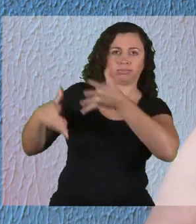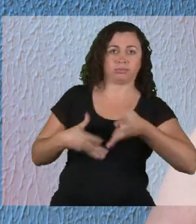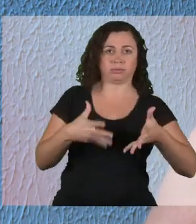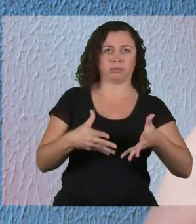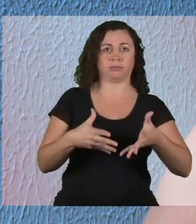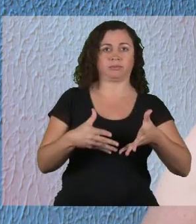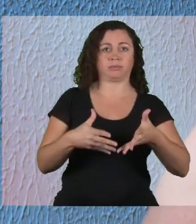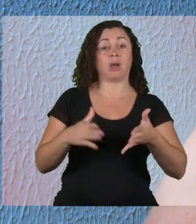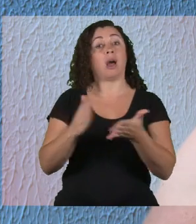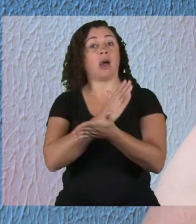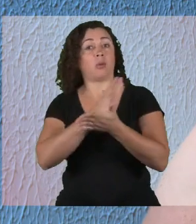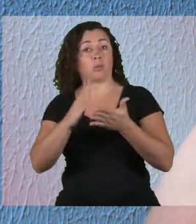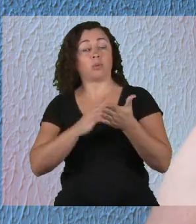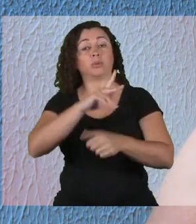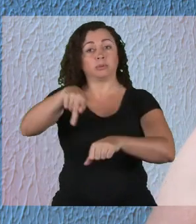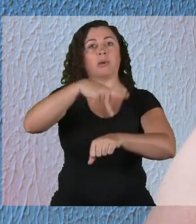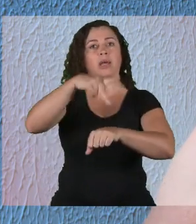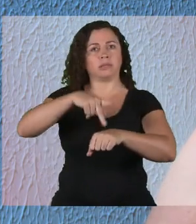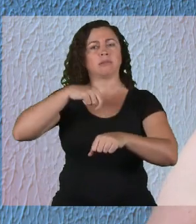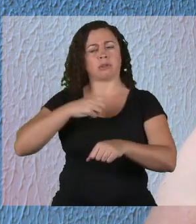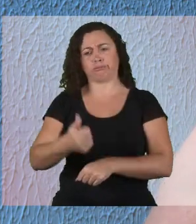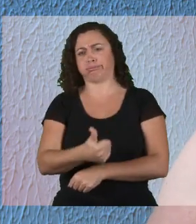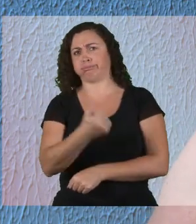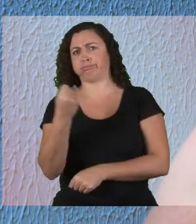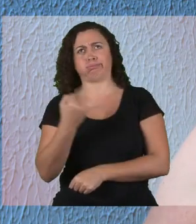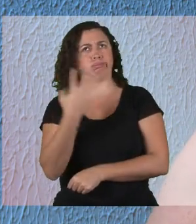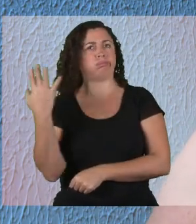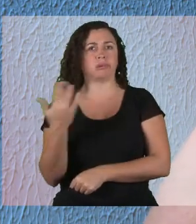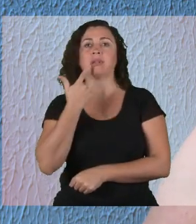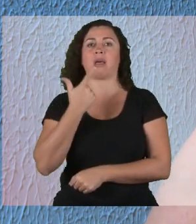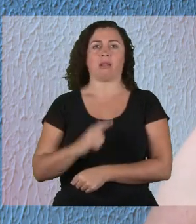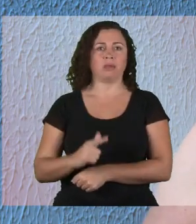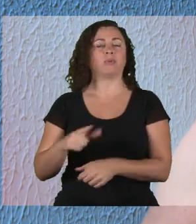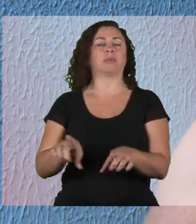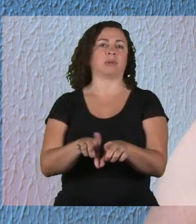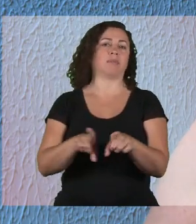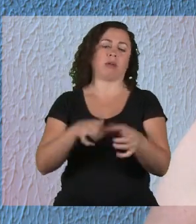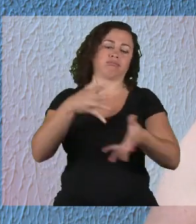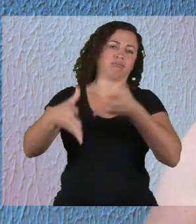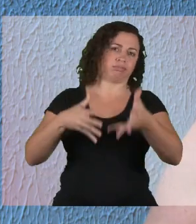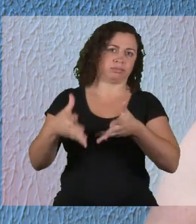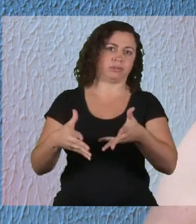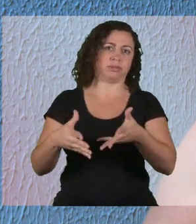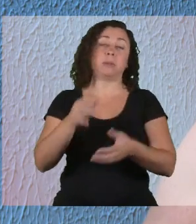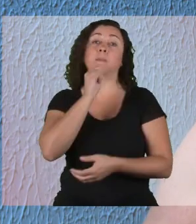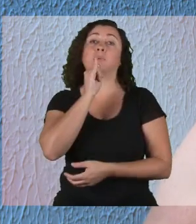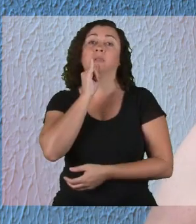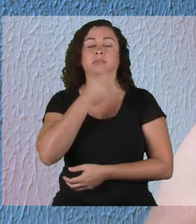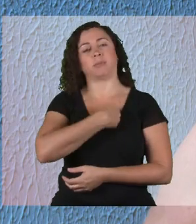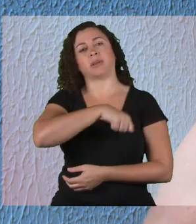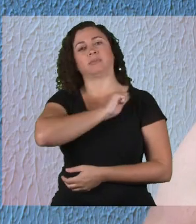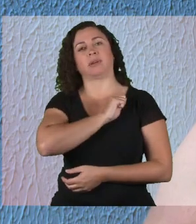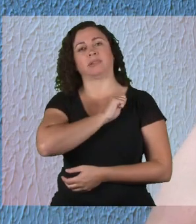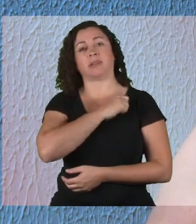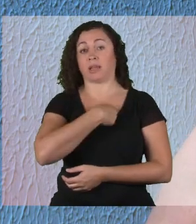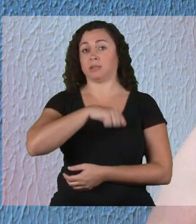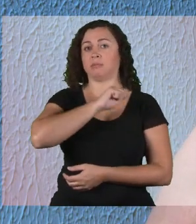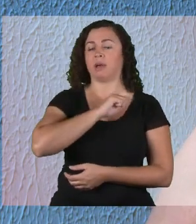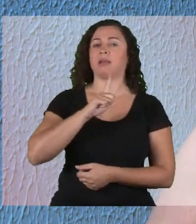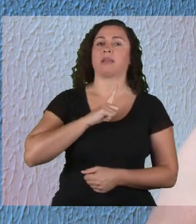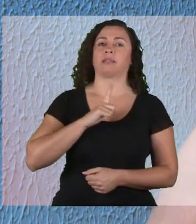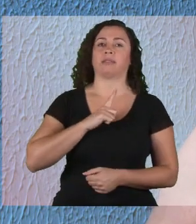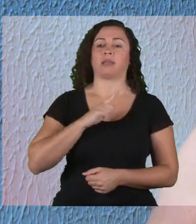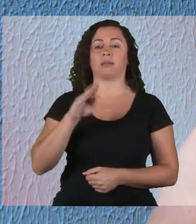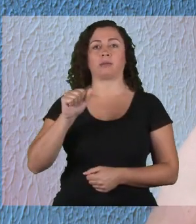E não raramente um país tem mais de uma língua de sinais. Como, por exemplo, a Espanha. A